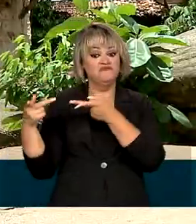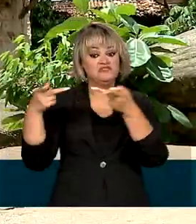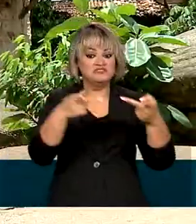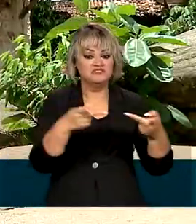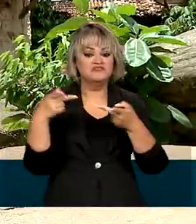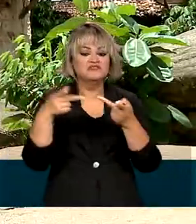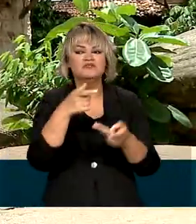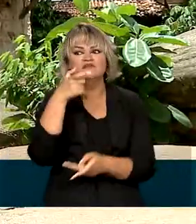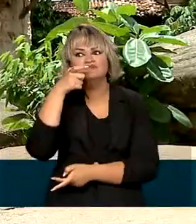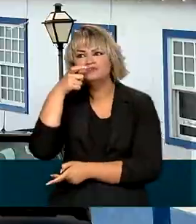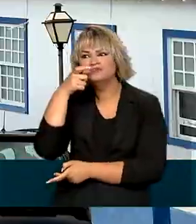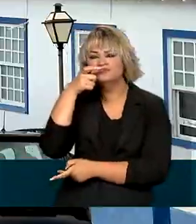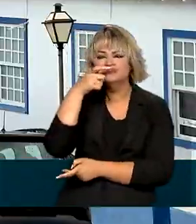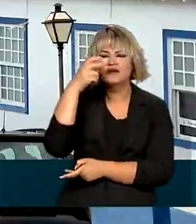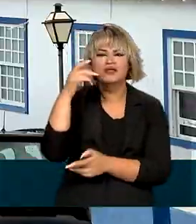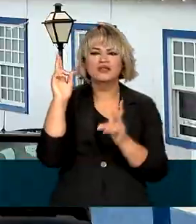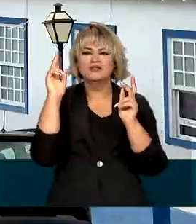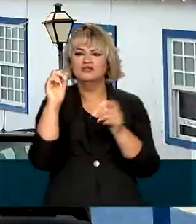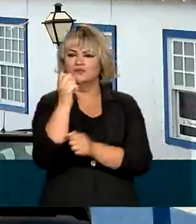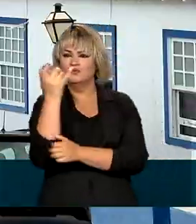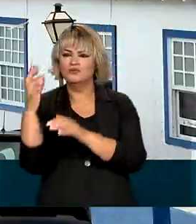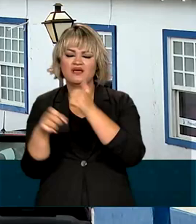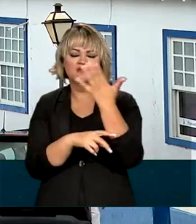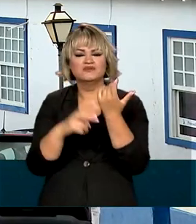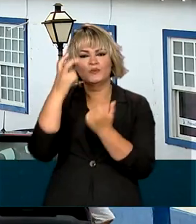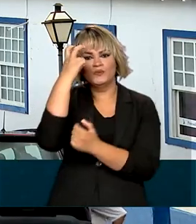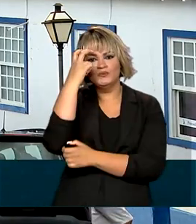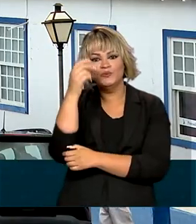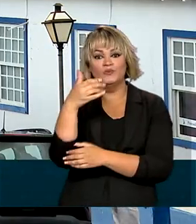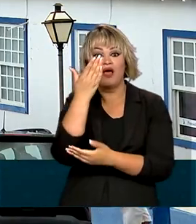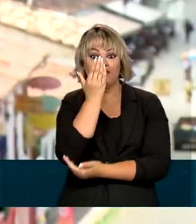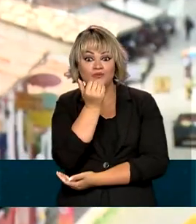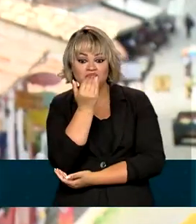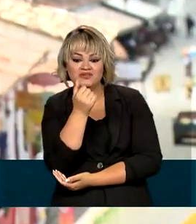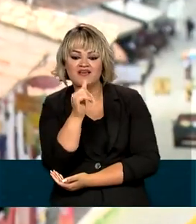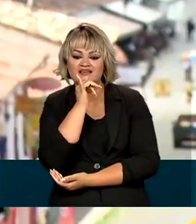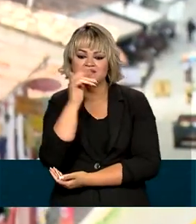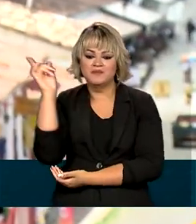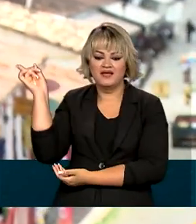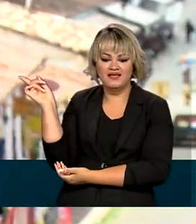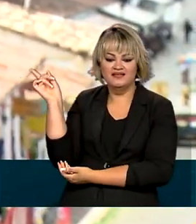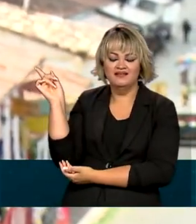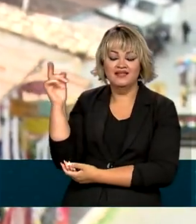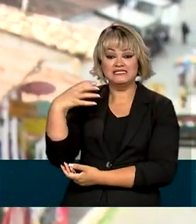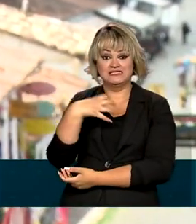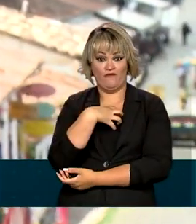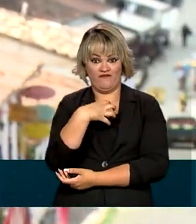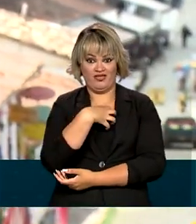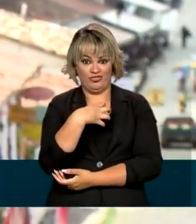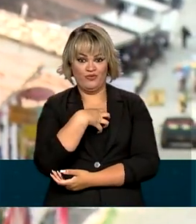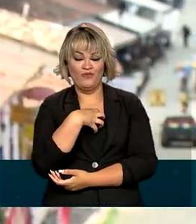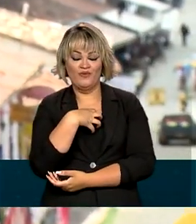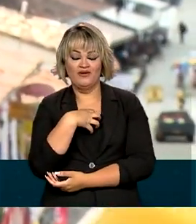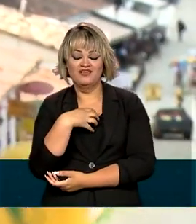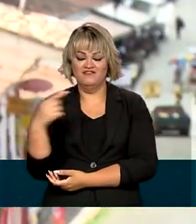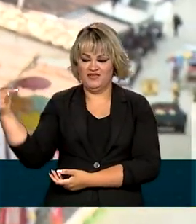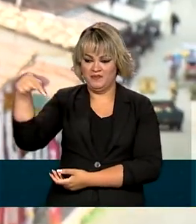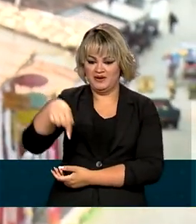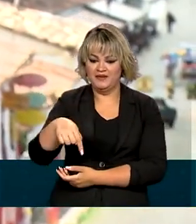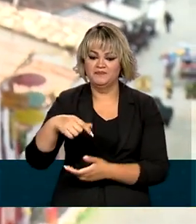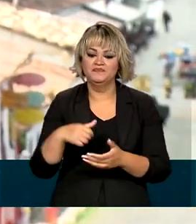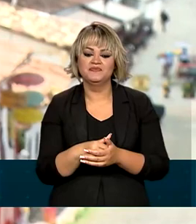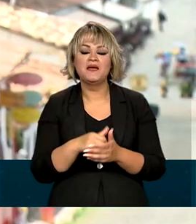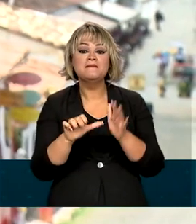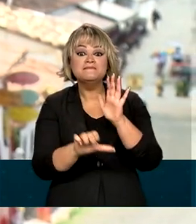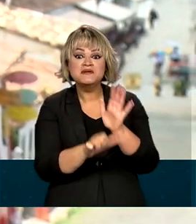apreciar a natureza, a cultura e a culinária locais. É o caso de Davi, que é de Salvador e veio de Brasília para cá. É